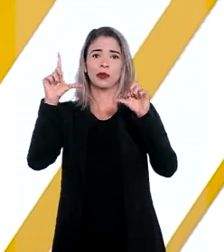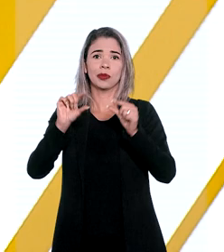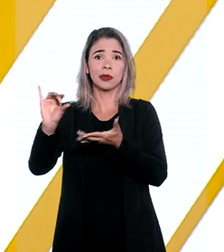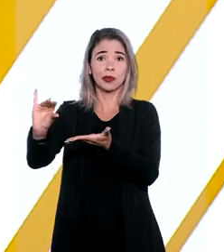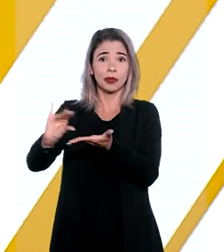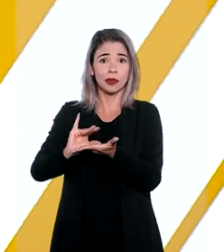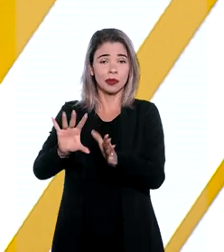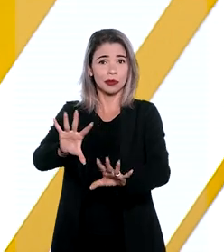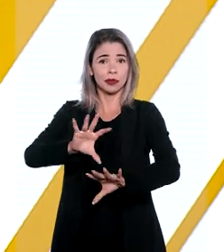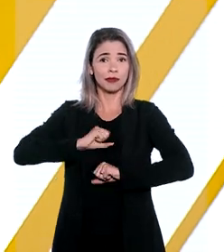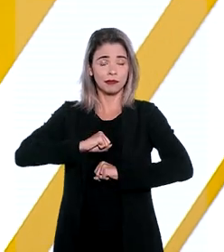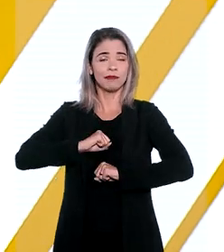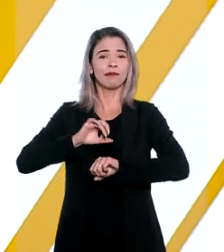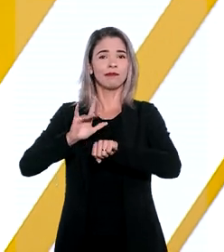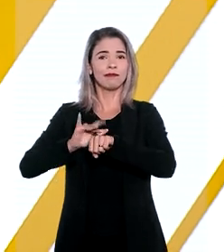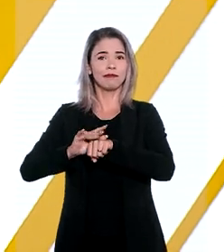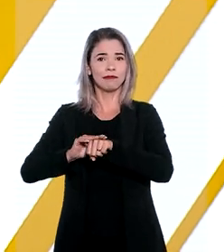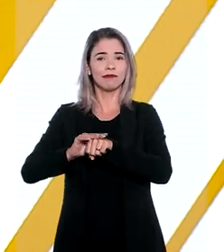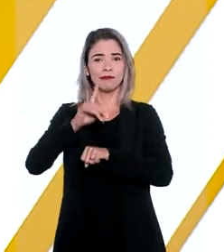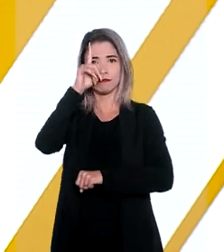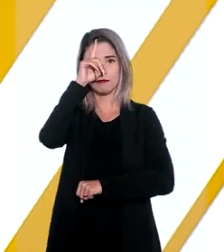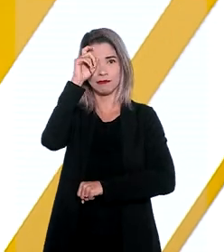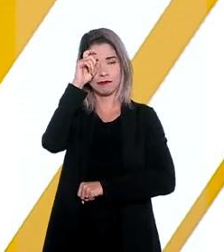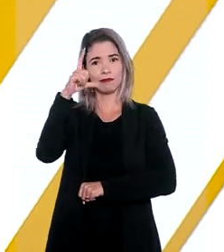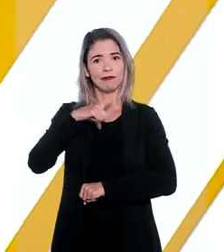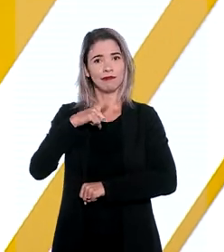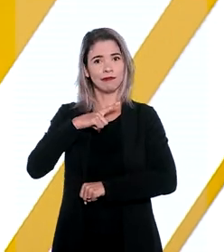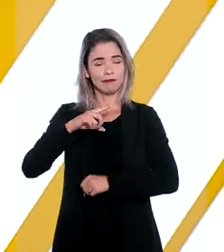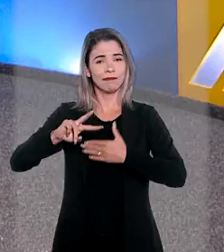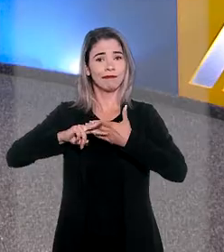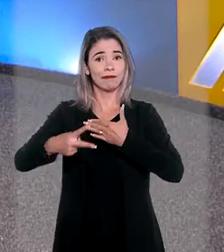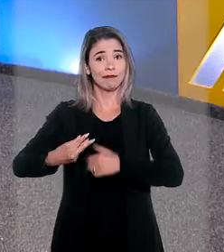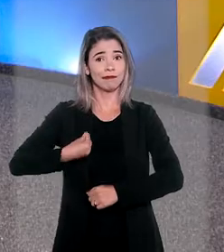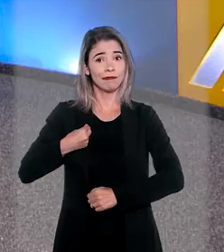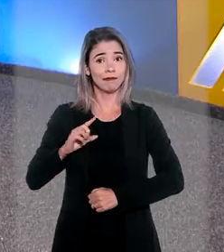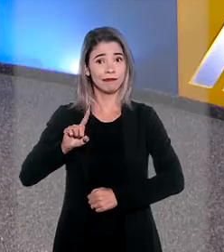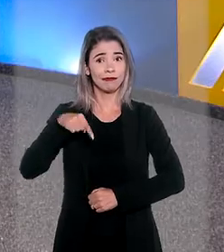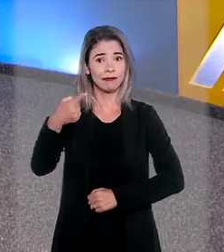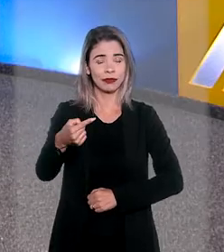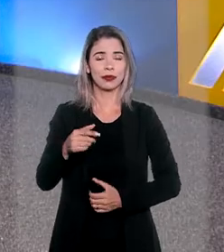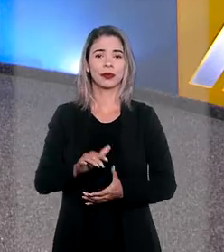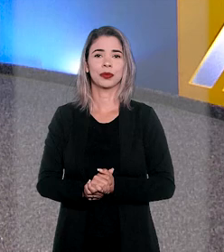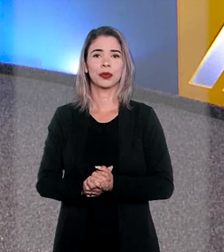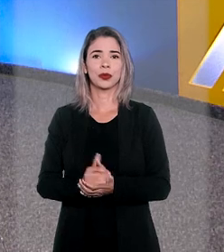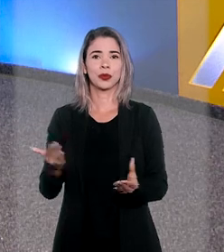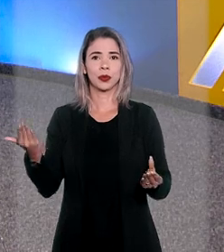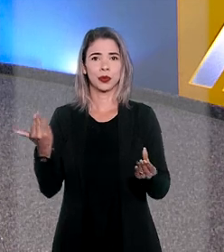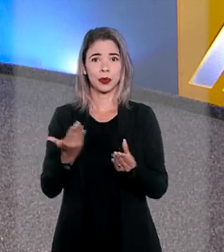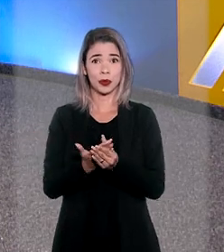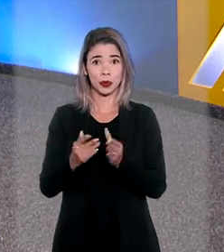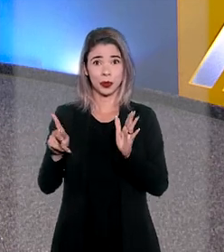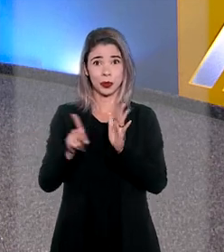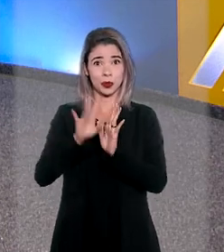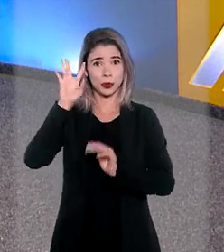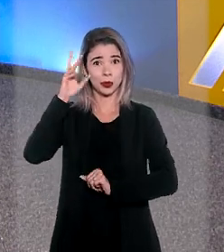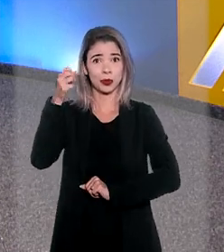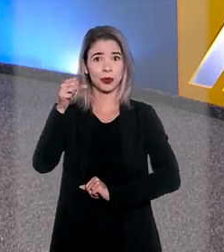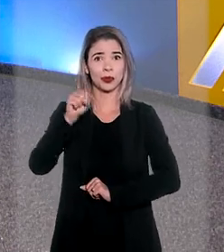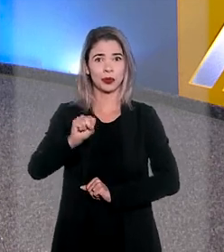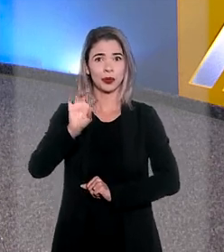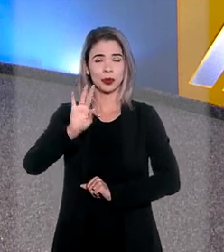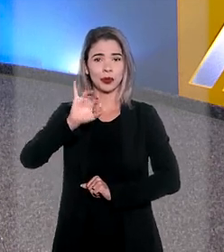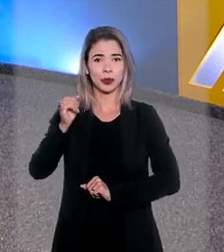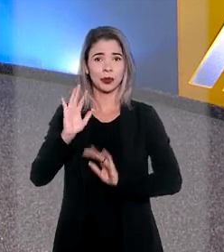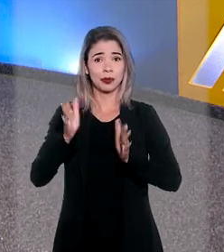por infecção hospitalar, que deixou sequelas. De acordo com o processo julgado aqui no STJ,